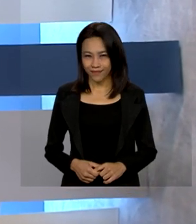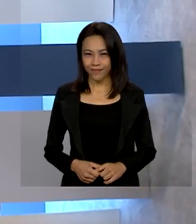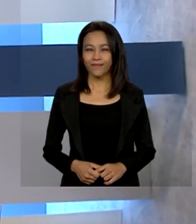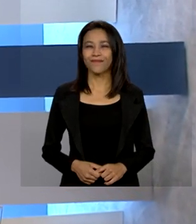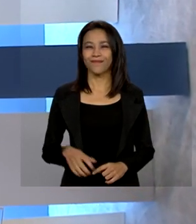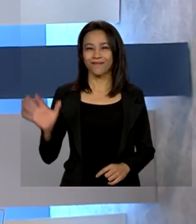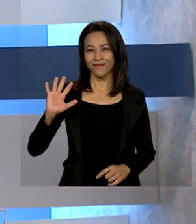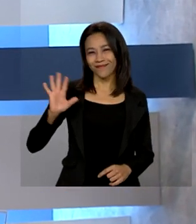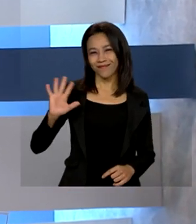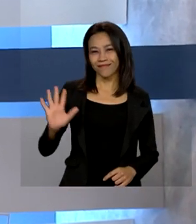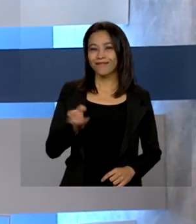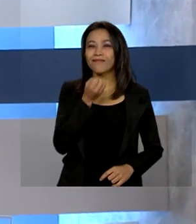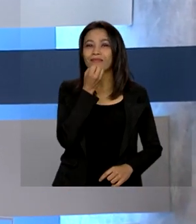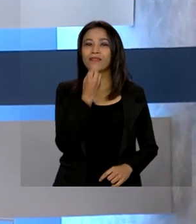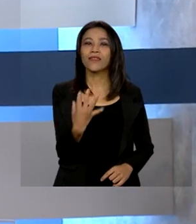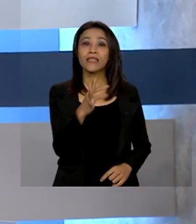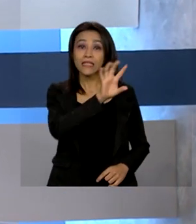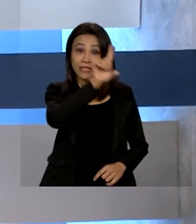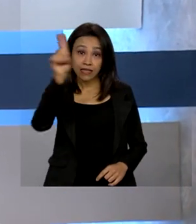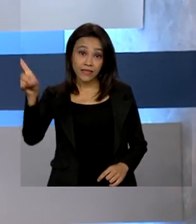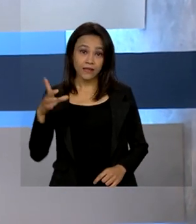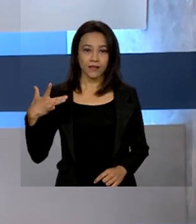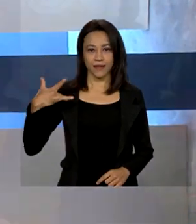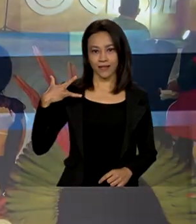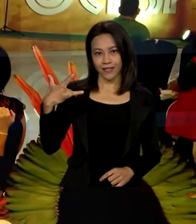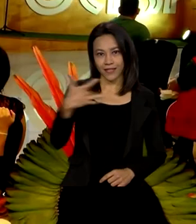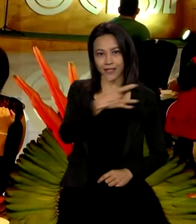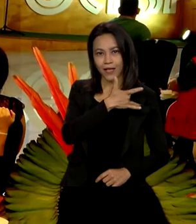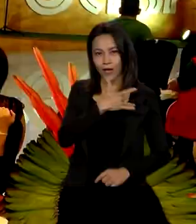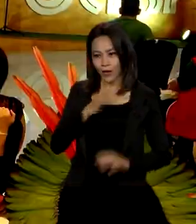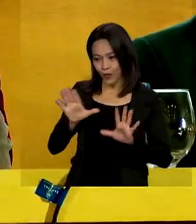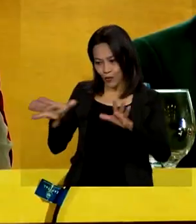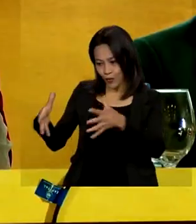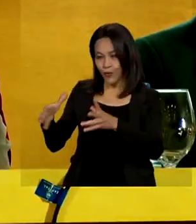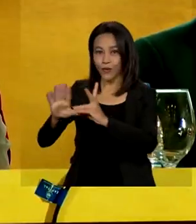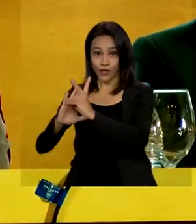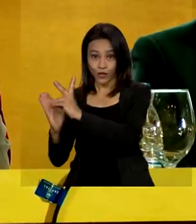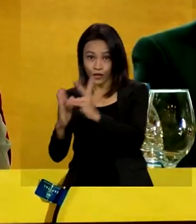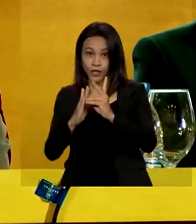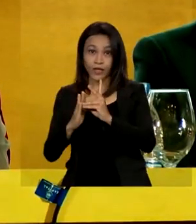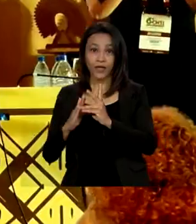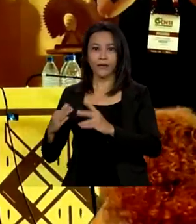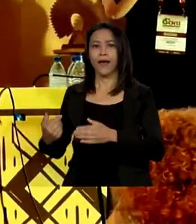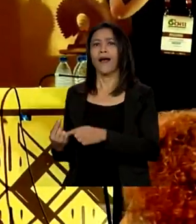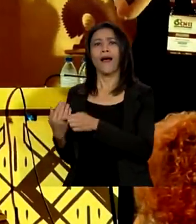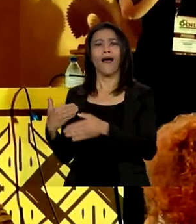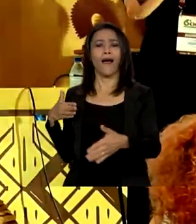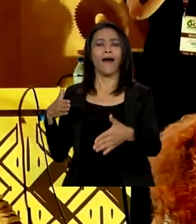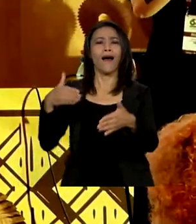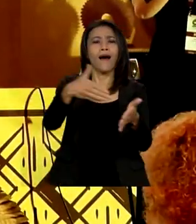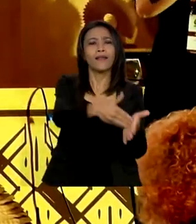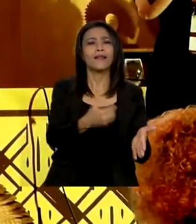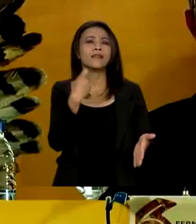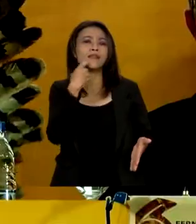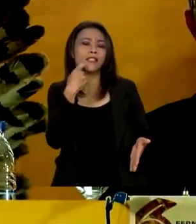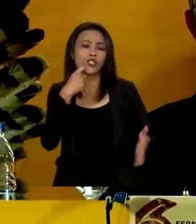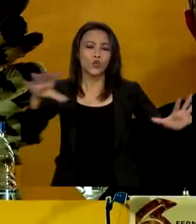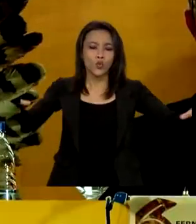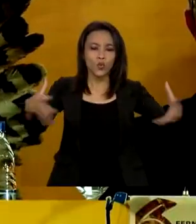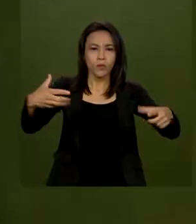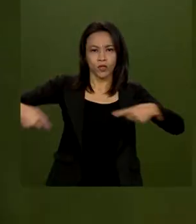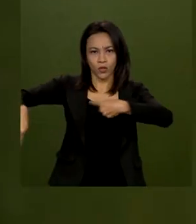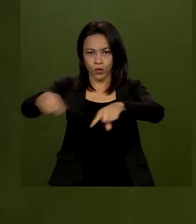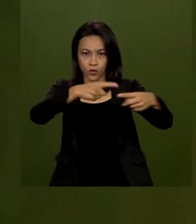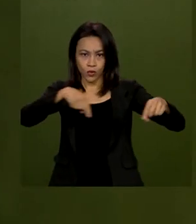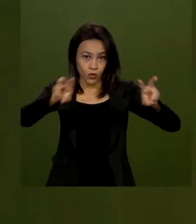Olá, bom dia! Saúde indígena! Até sexta-feira, mais de mil lideranças discutem vacinação